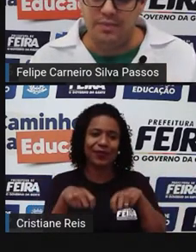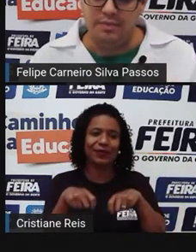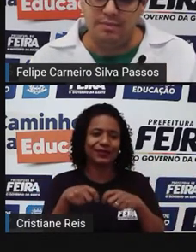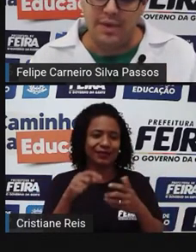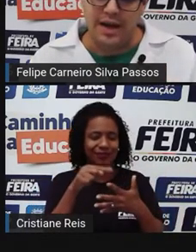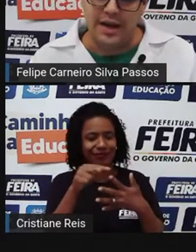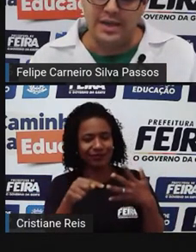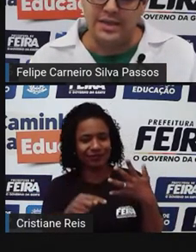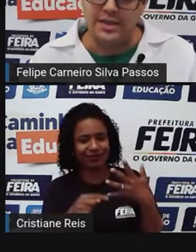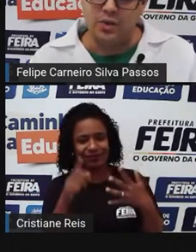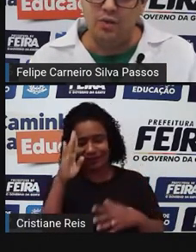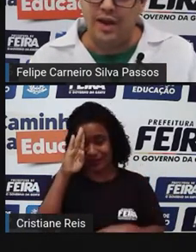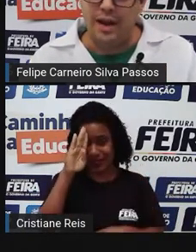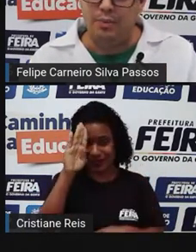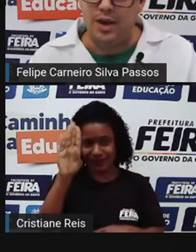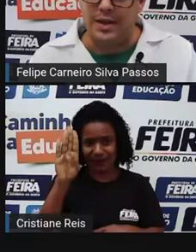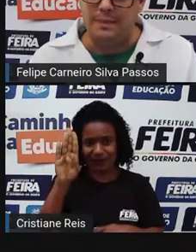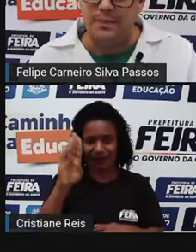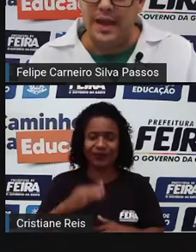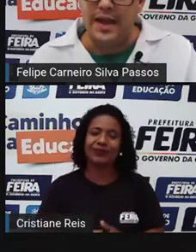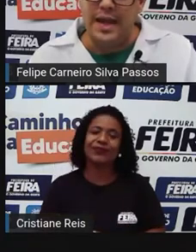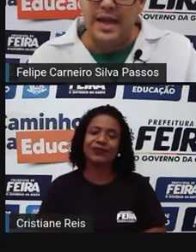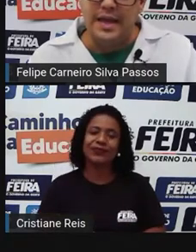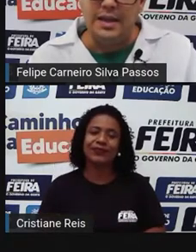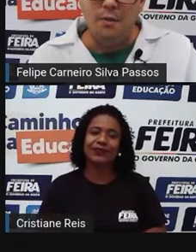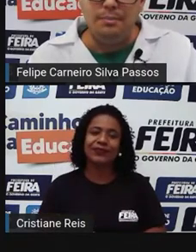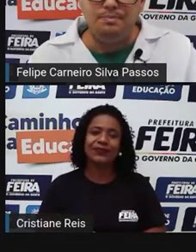gente mais ouve falar por aí.